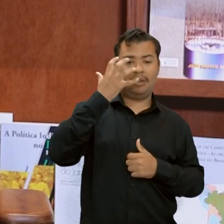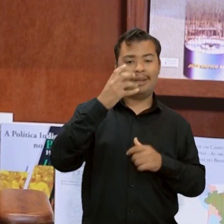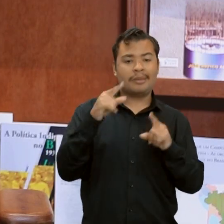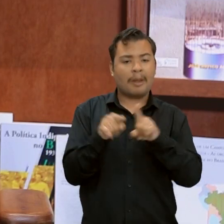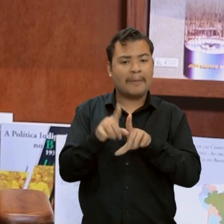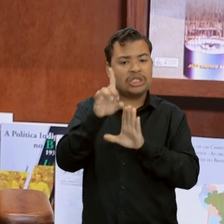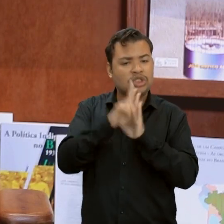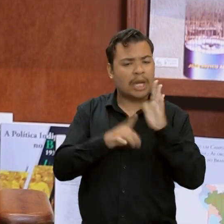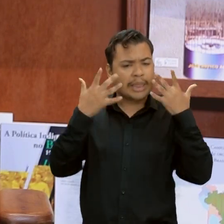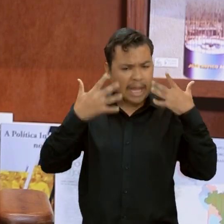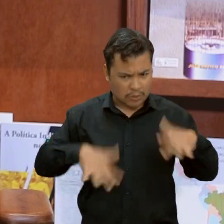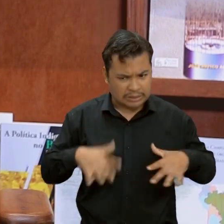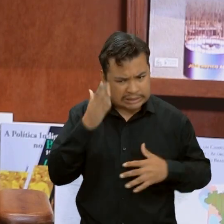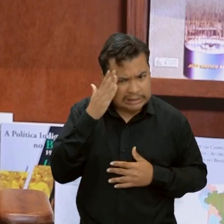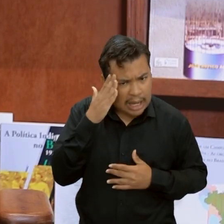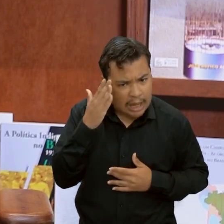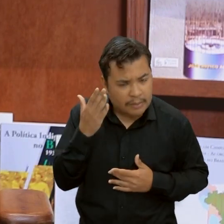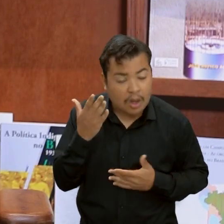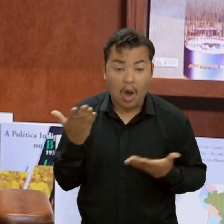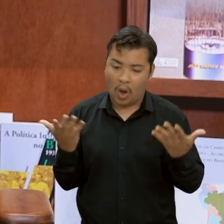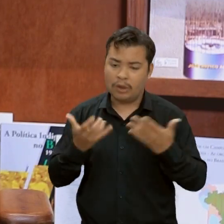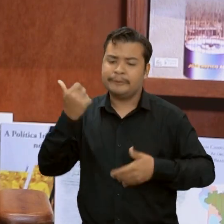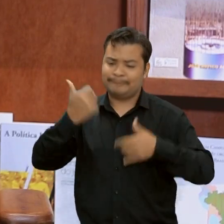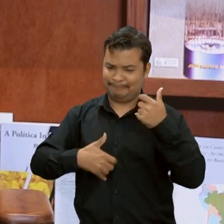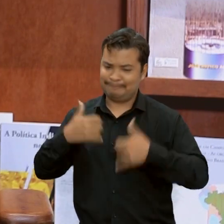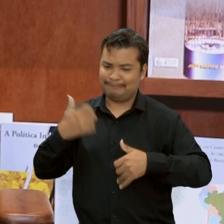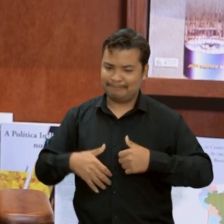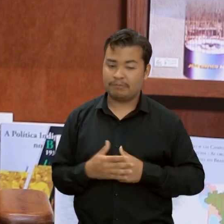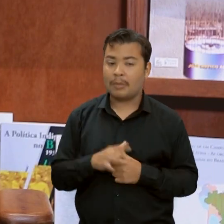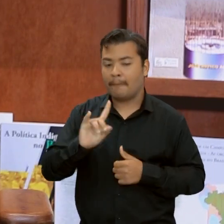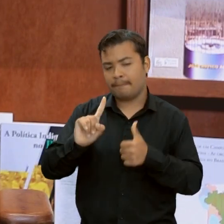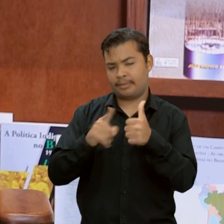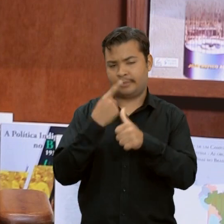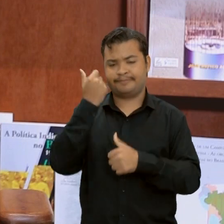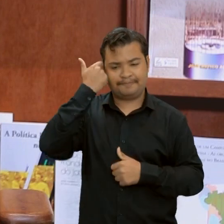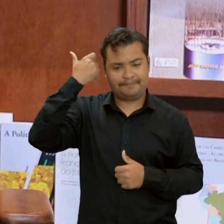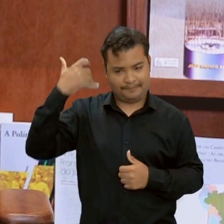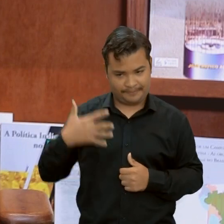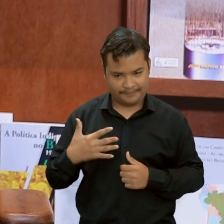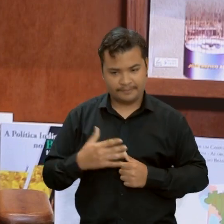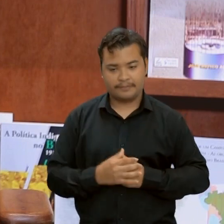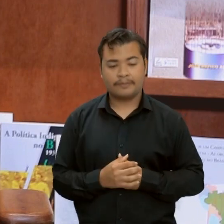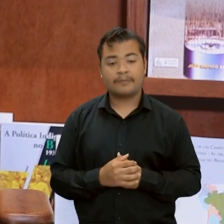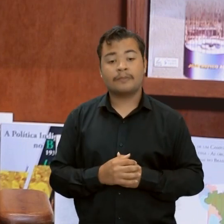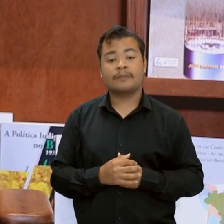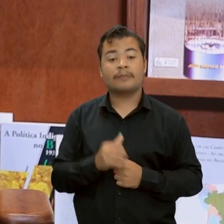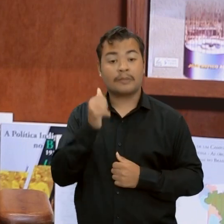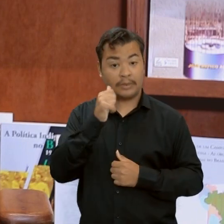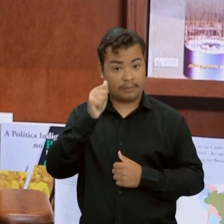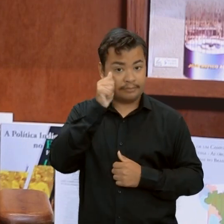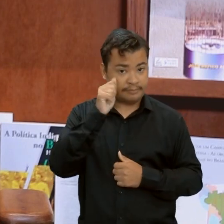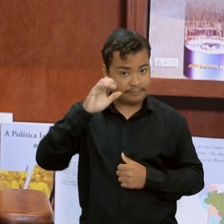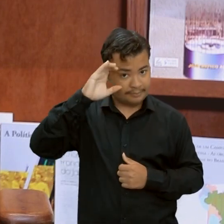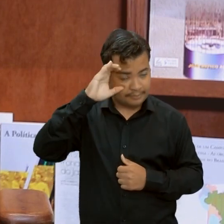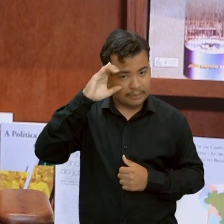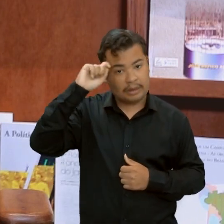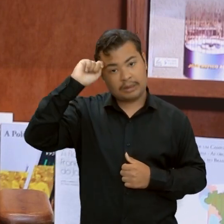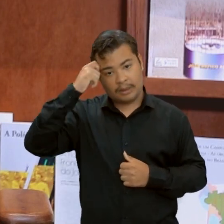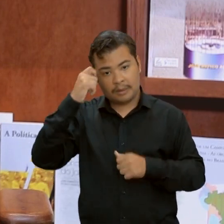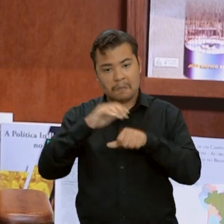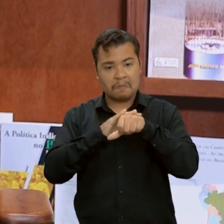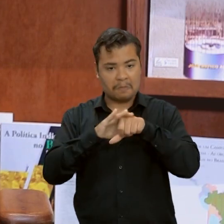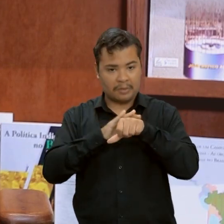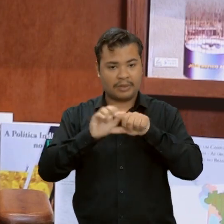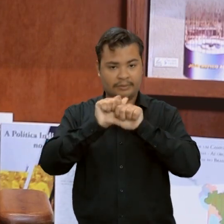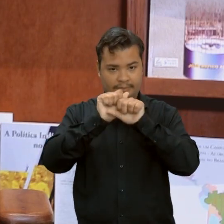É sobre isso que nós vamos falar hoje, mas antes eu faço a minha autodescrição. Eu sou a Ana Clelma, uma mulher negra de pele